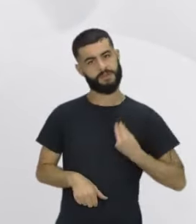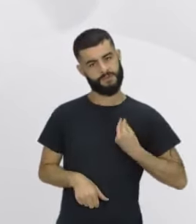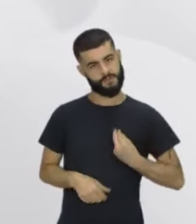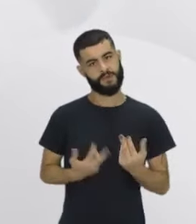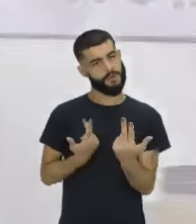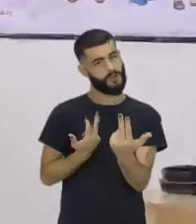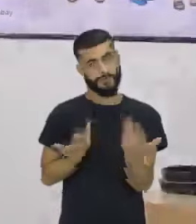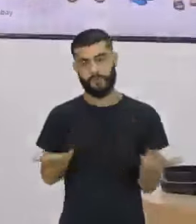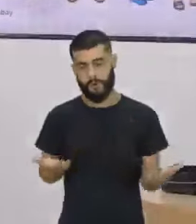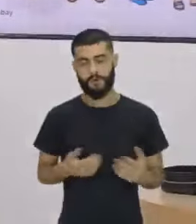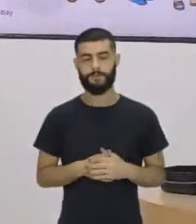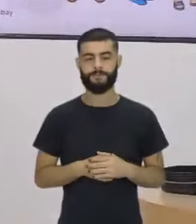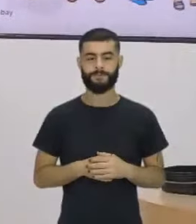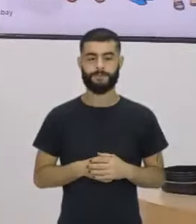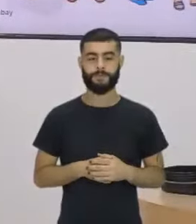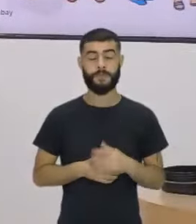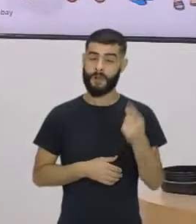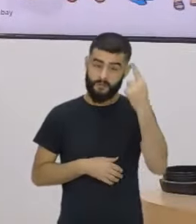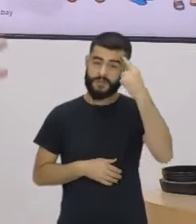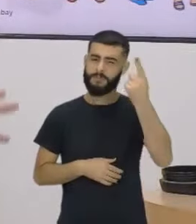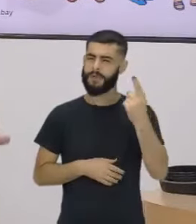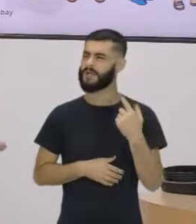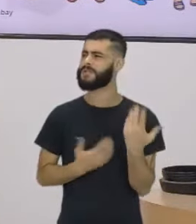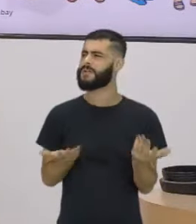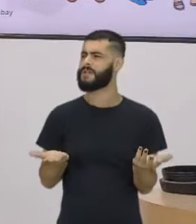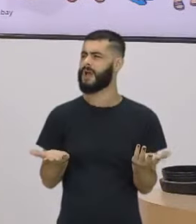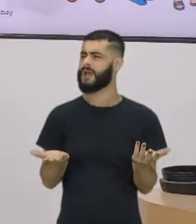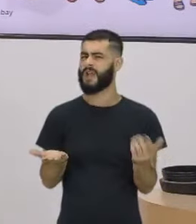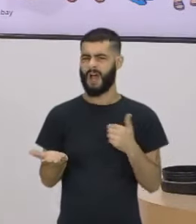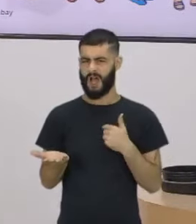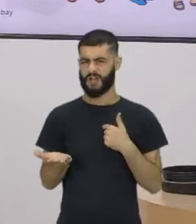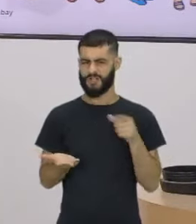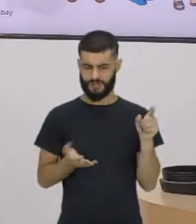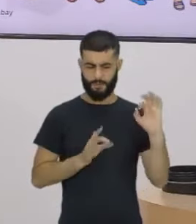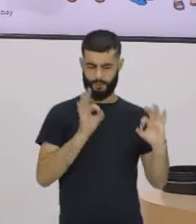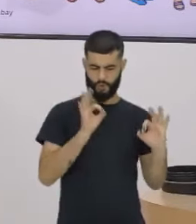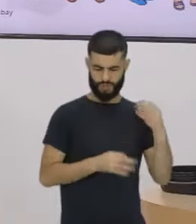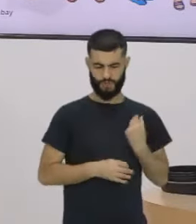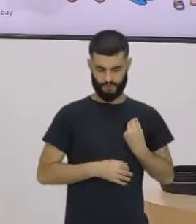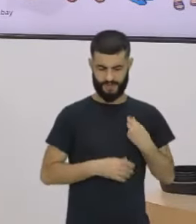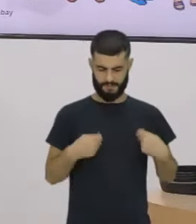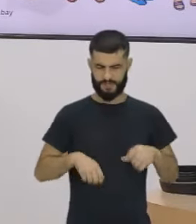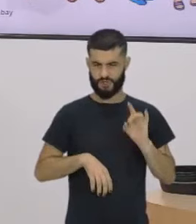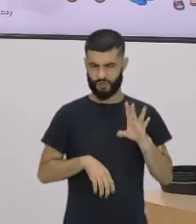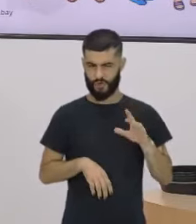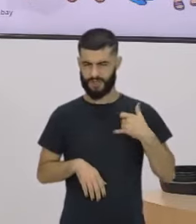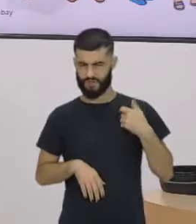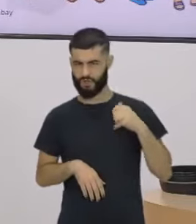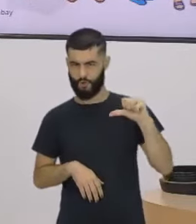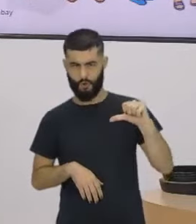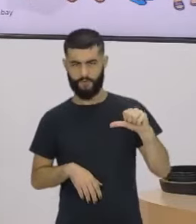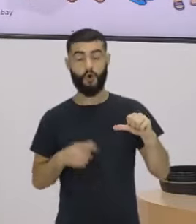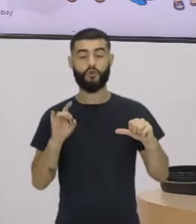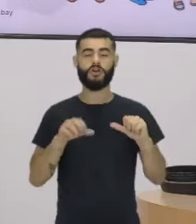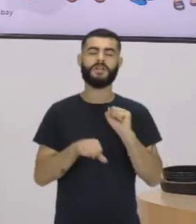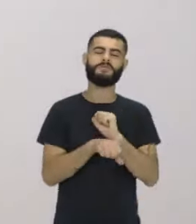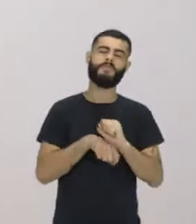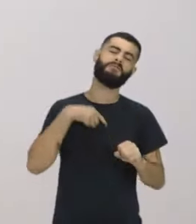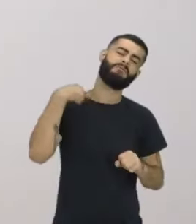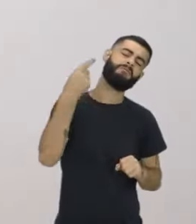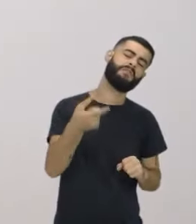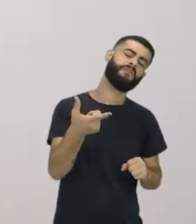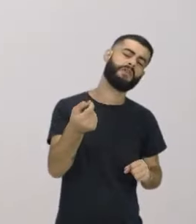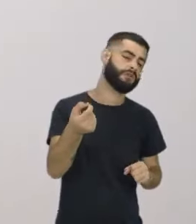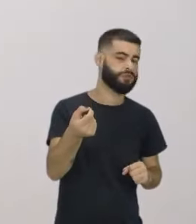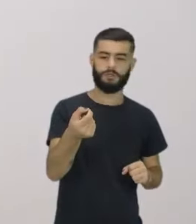como a Juliana já tinha falado, será que o nosso Projeto de Vida é só quando a gente tem 9 anos? Ou quando a gente está lá com os 20? Não, é agora, né, Ju? Ou quando